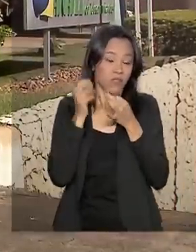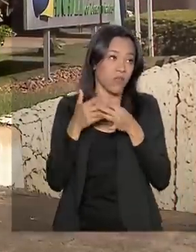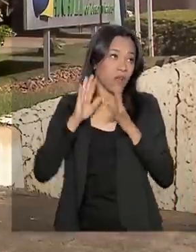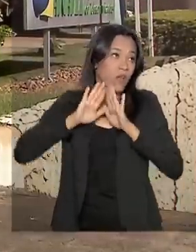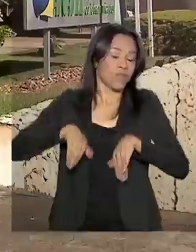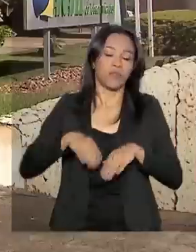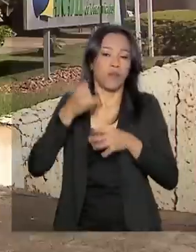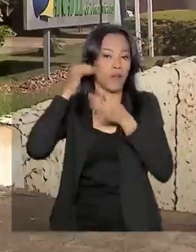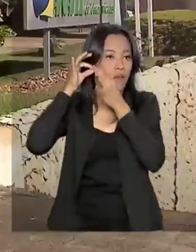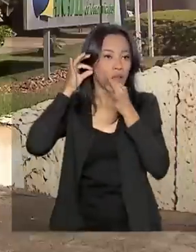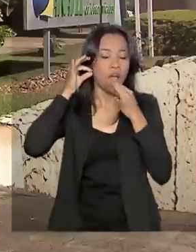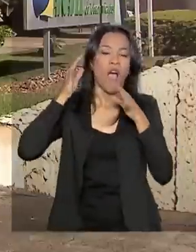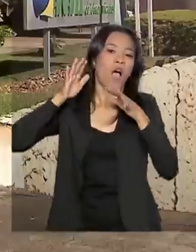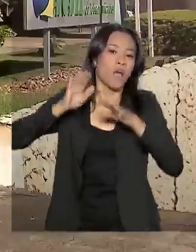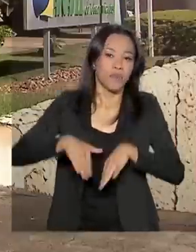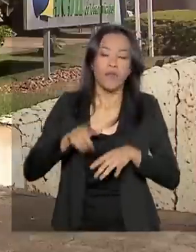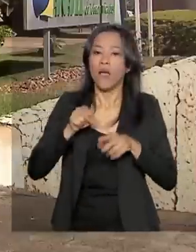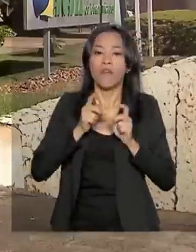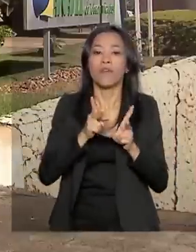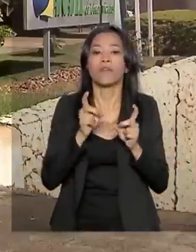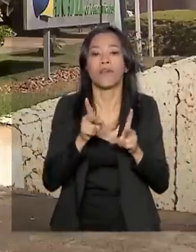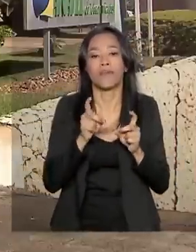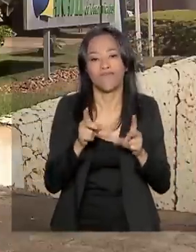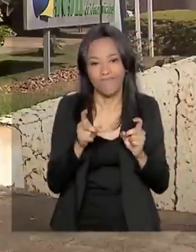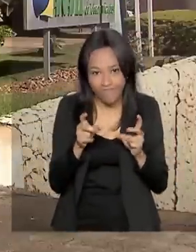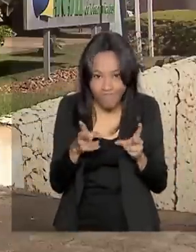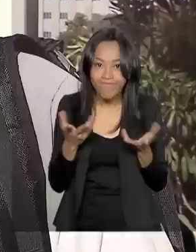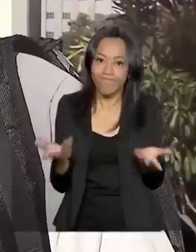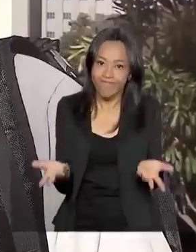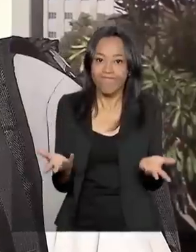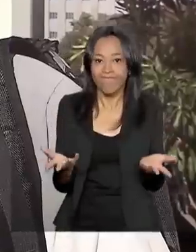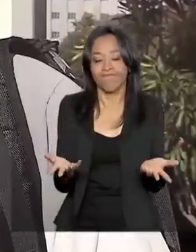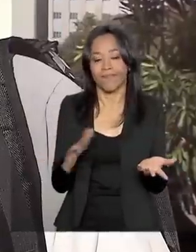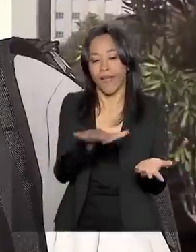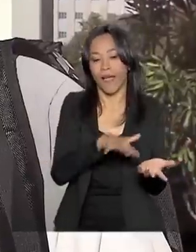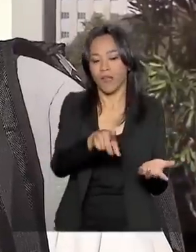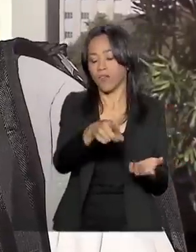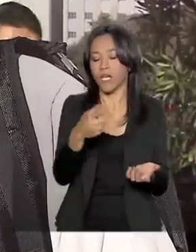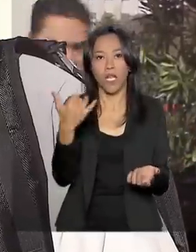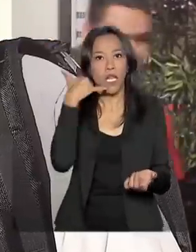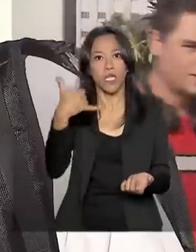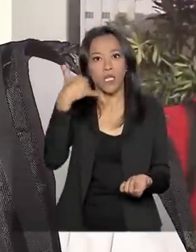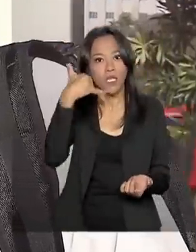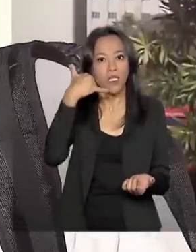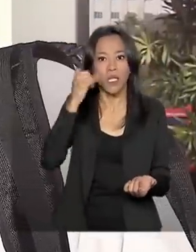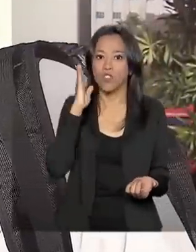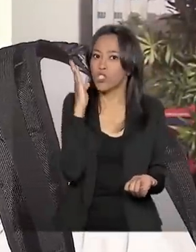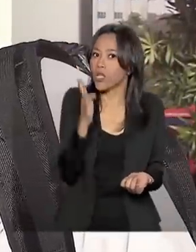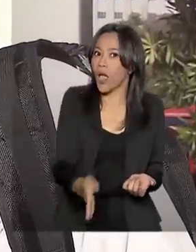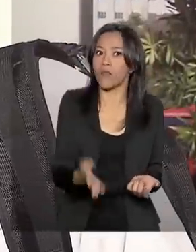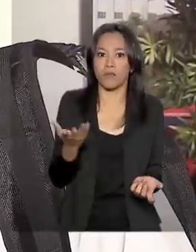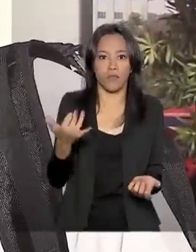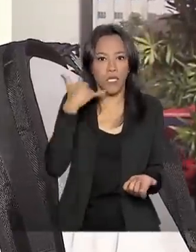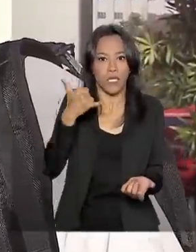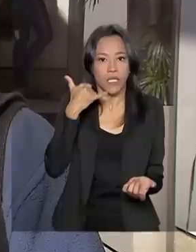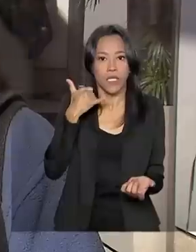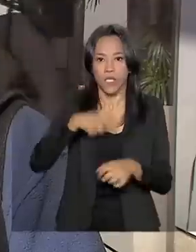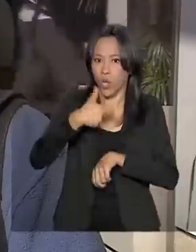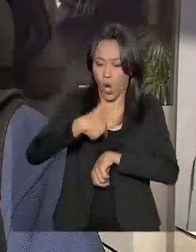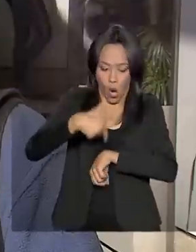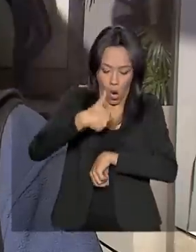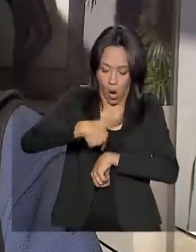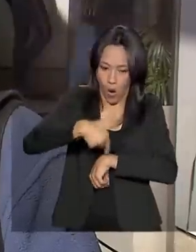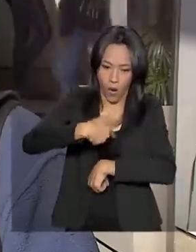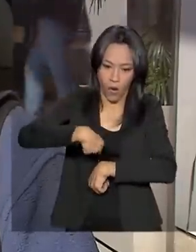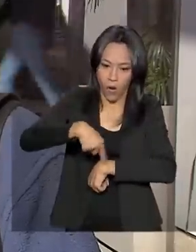realizadas com o objetivo de vender serviços de telecomunicações. O pessoal liga direto, direto para a gente, toda hora. Uma